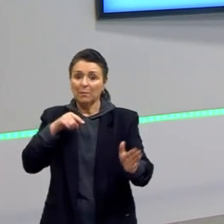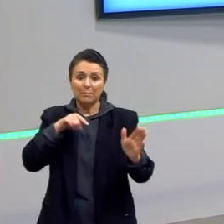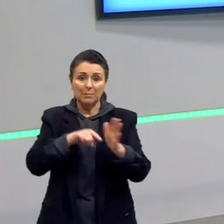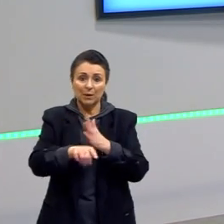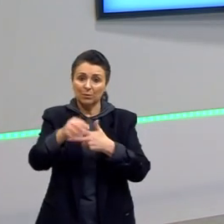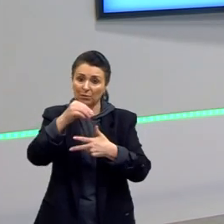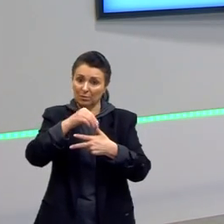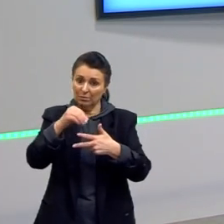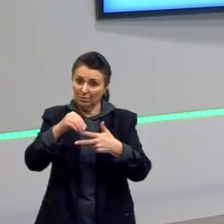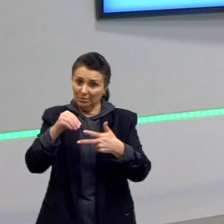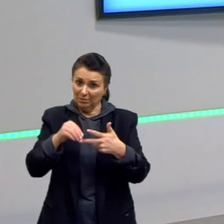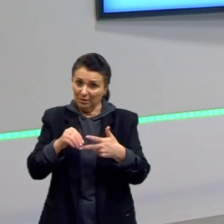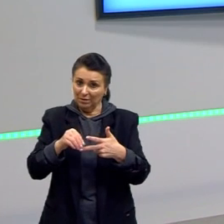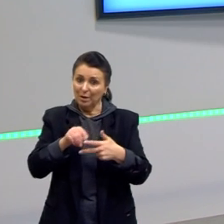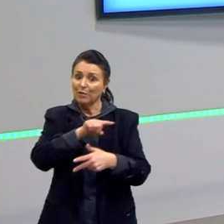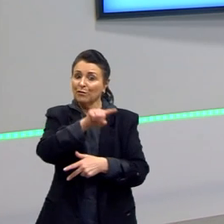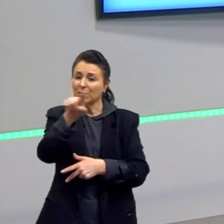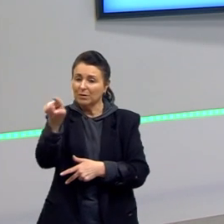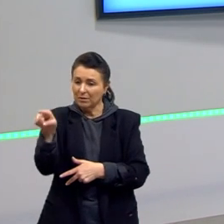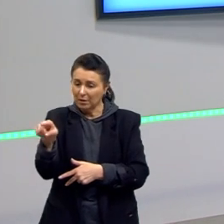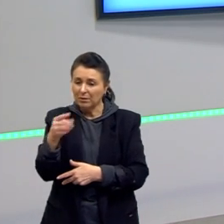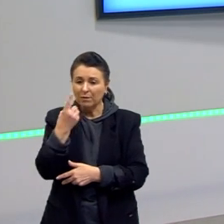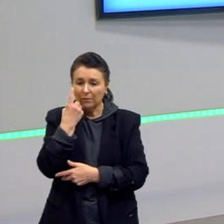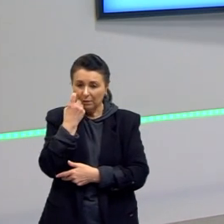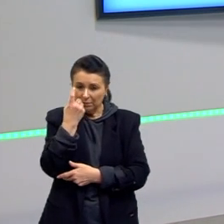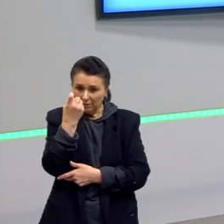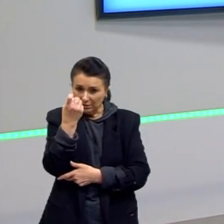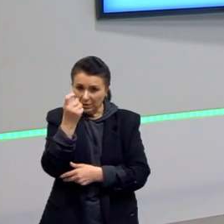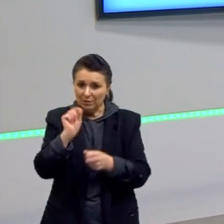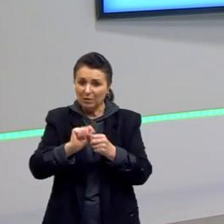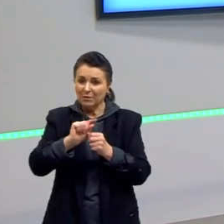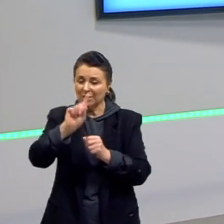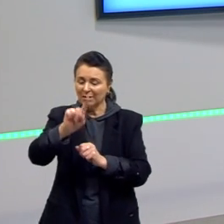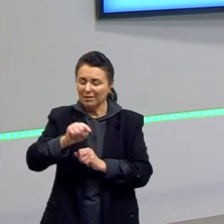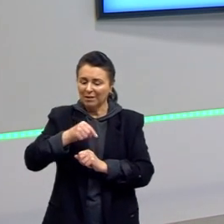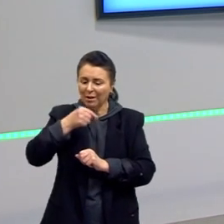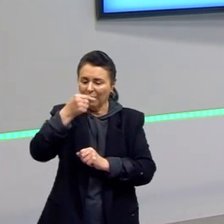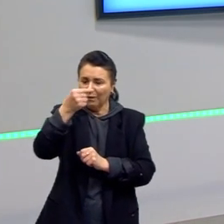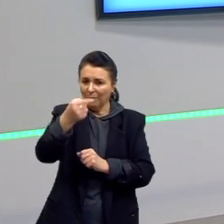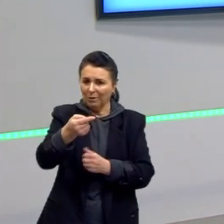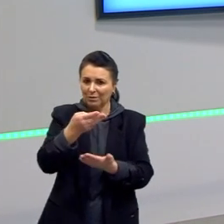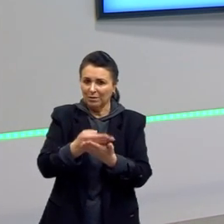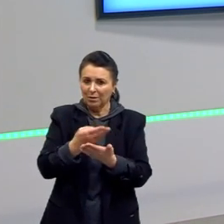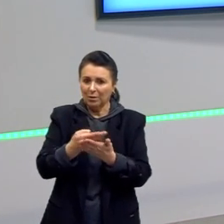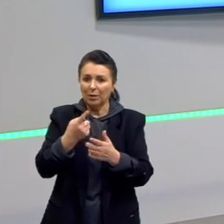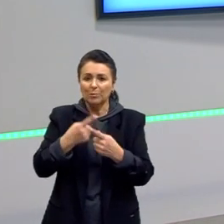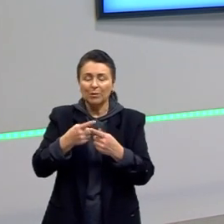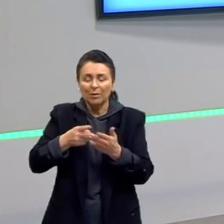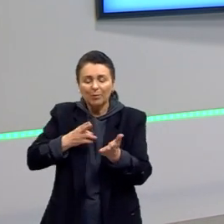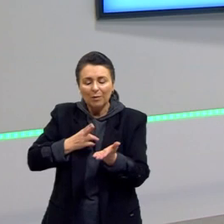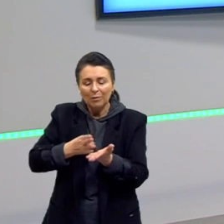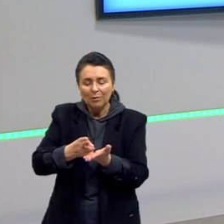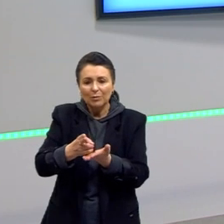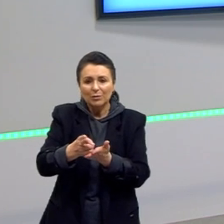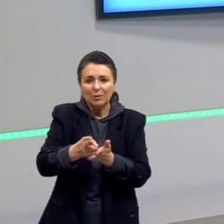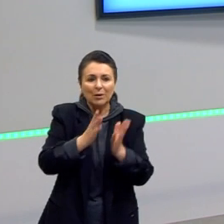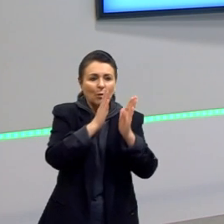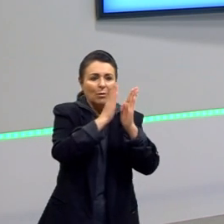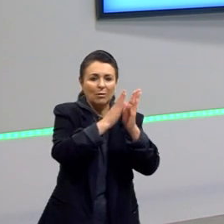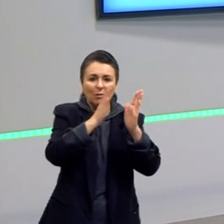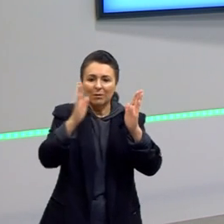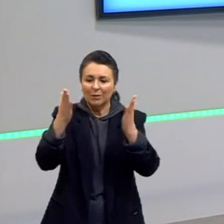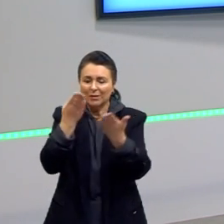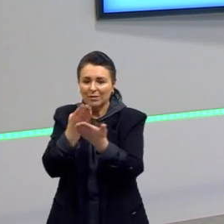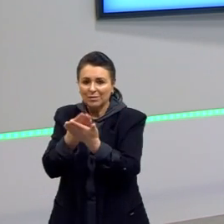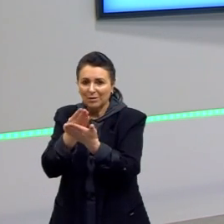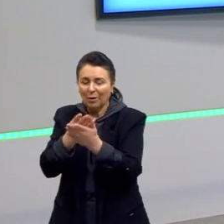Enem, eu vou deixar vocês um pouquinho curiosos, nós vamos fazer na próxima aula, porque é uma continuação, uma sequência de aulas